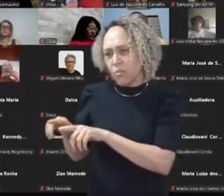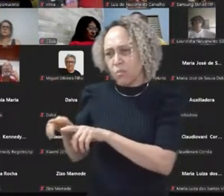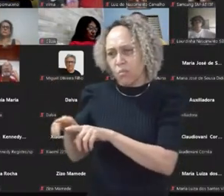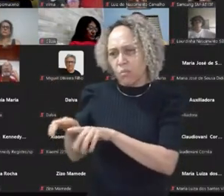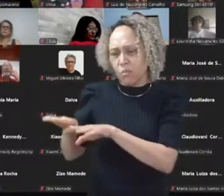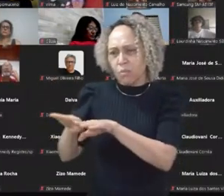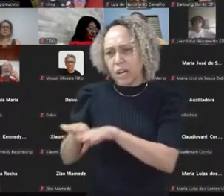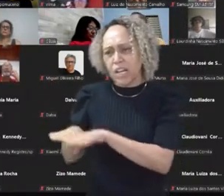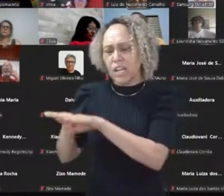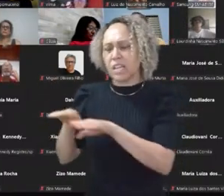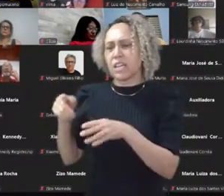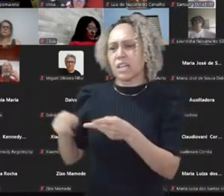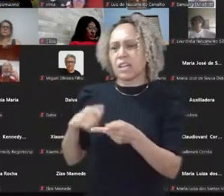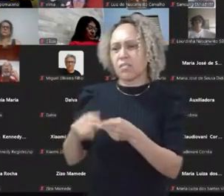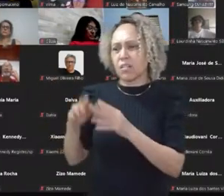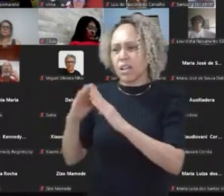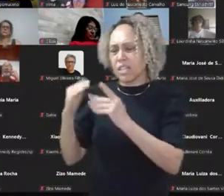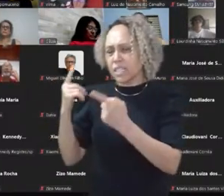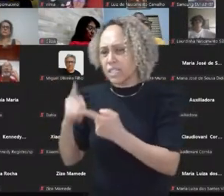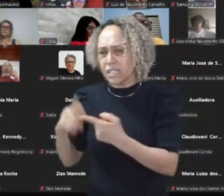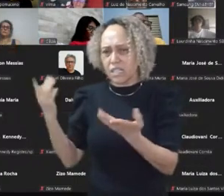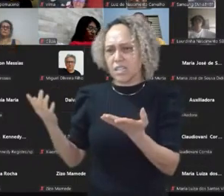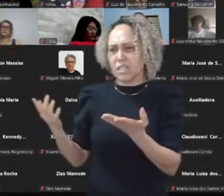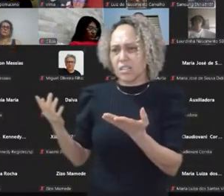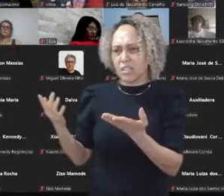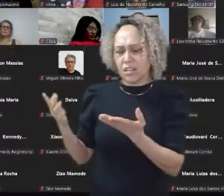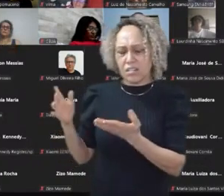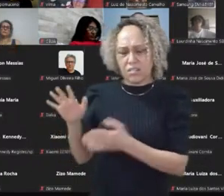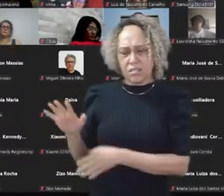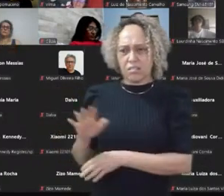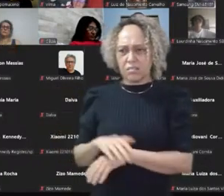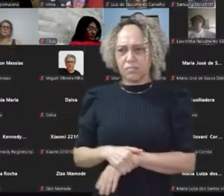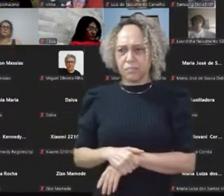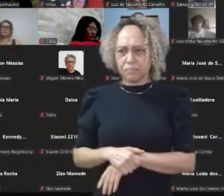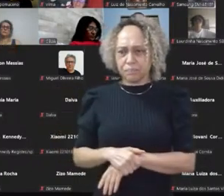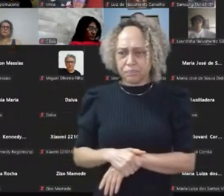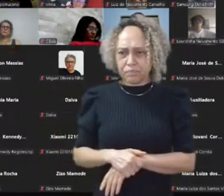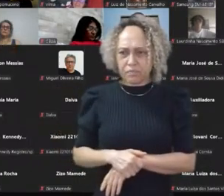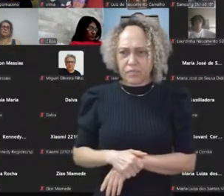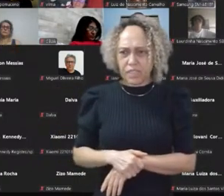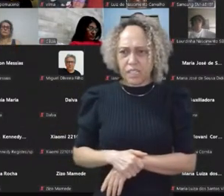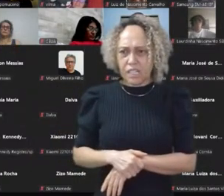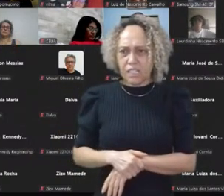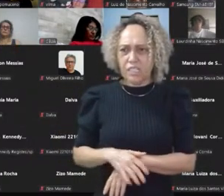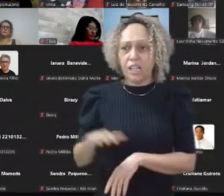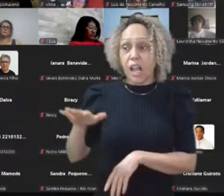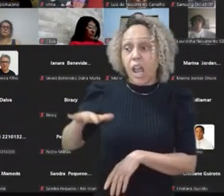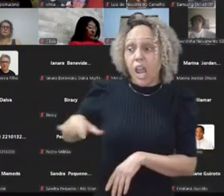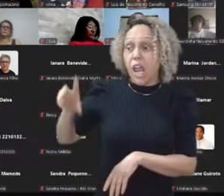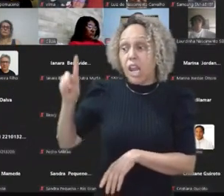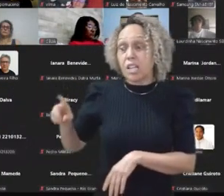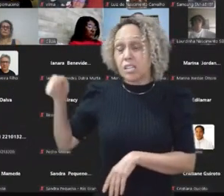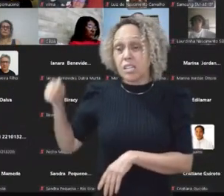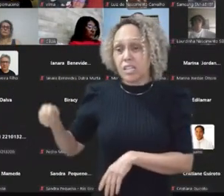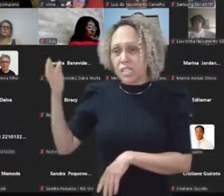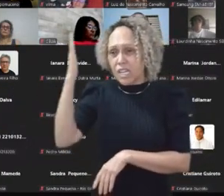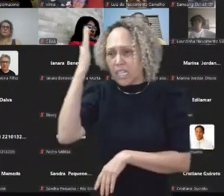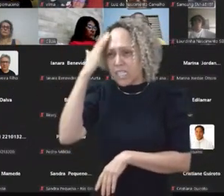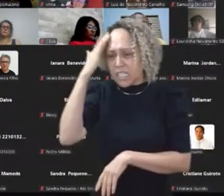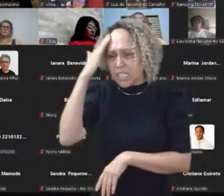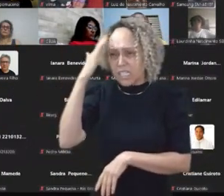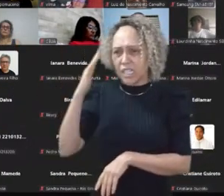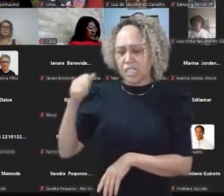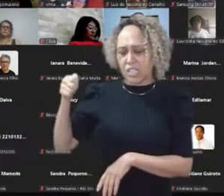gente discutia há muito tempo, que é a teoria do Gramsci de Arena da Sociedade Civil. Eles compreenderam, e esse movimento da